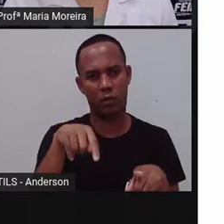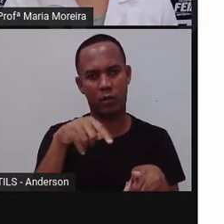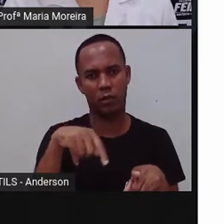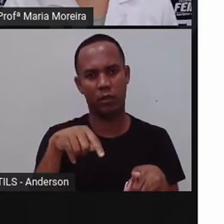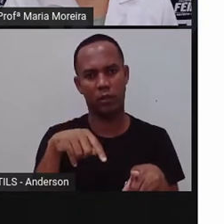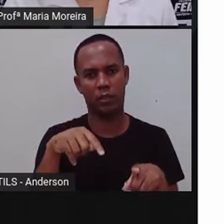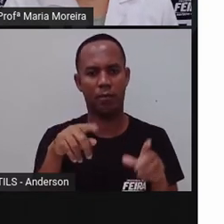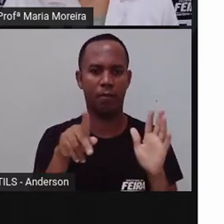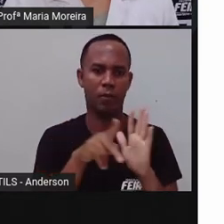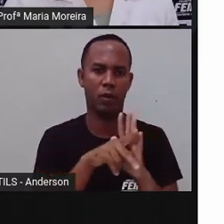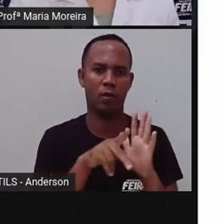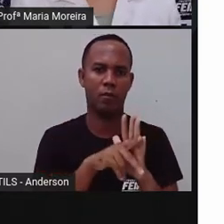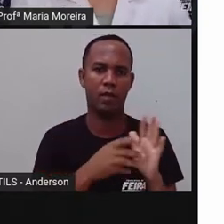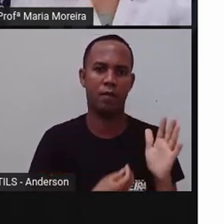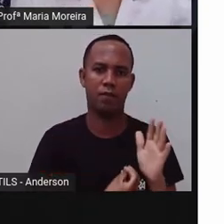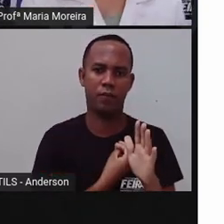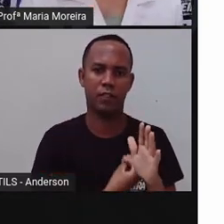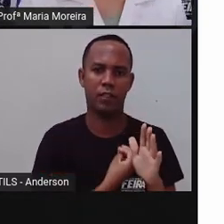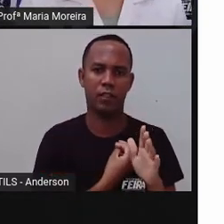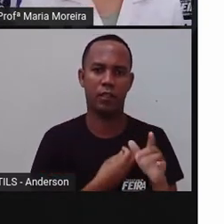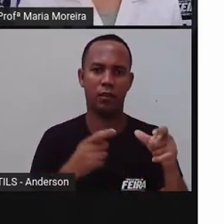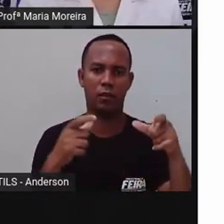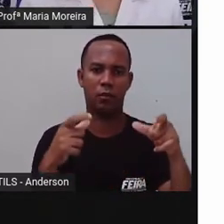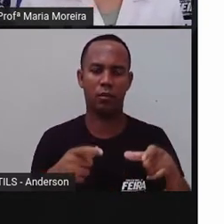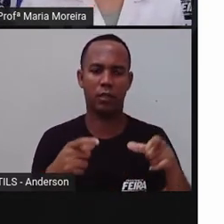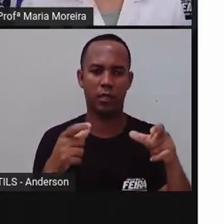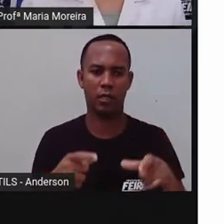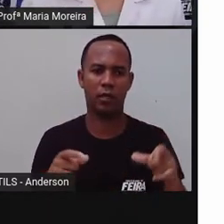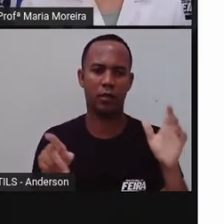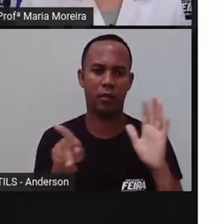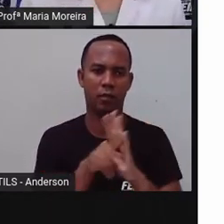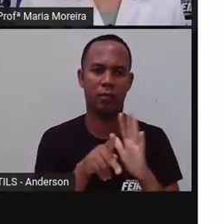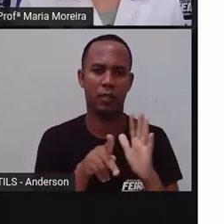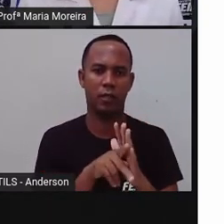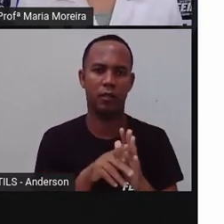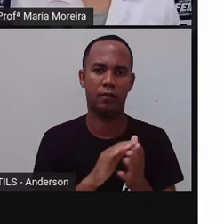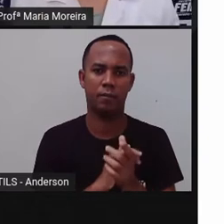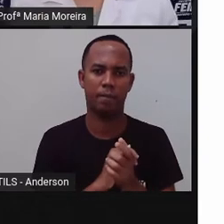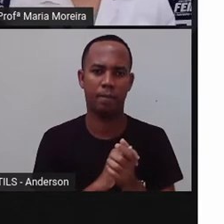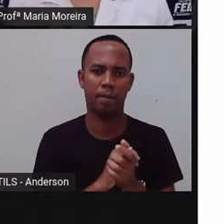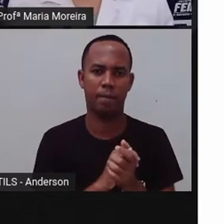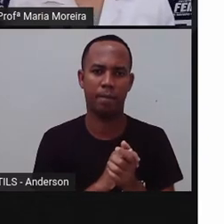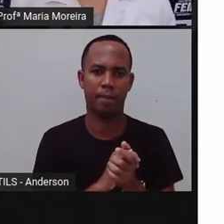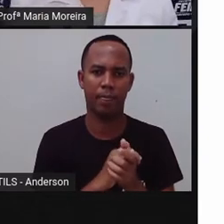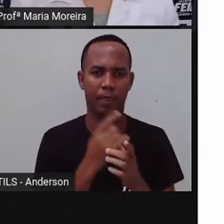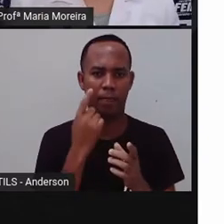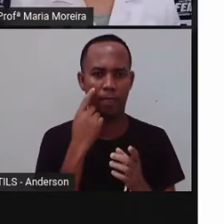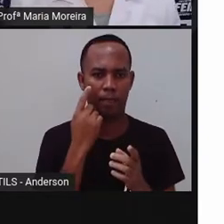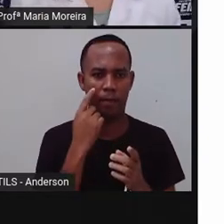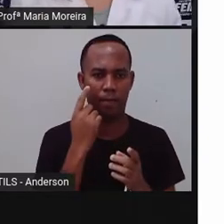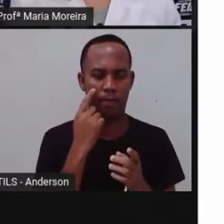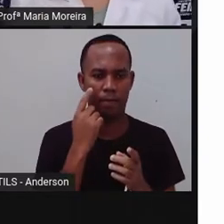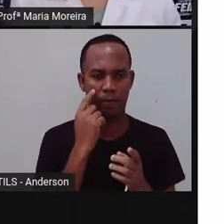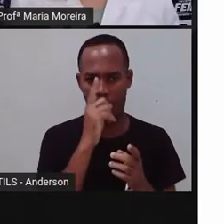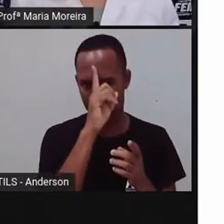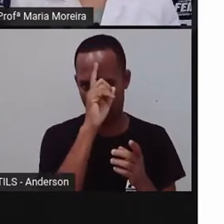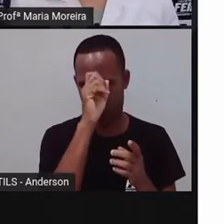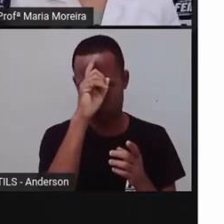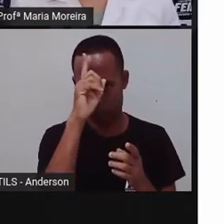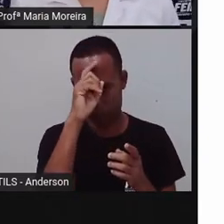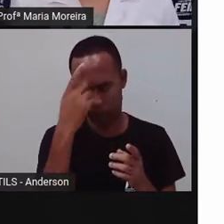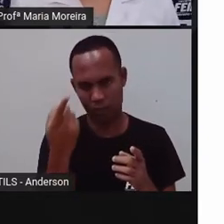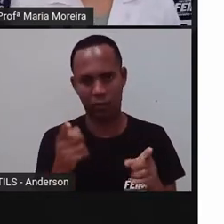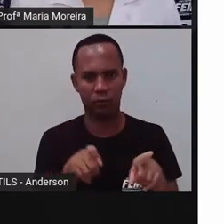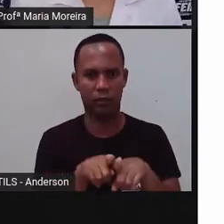identidade. Então, o lugar é diferente do espaço. Então, espaço público, o hospital é um espaço